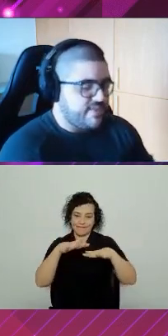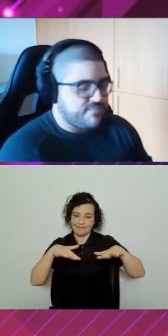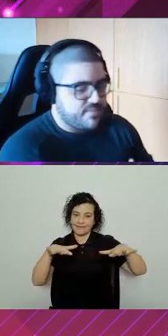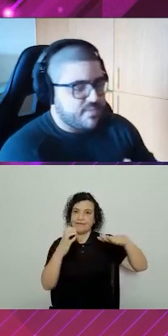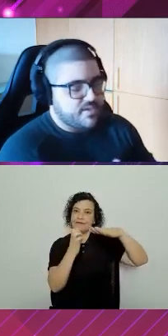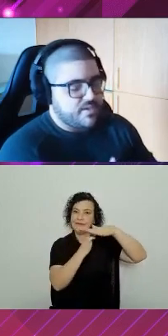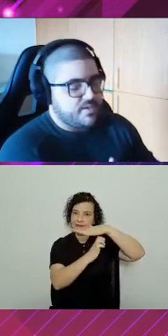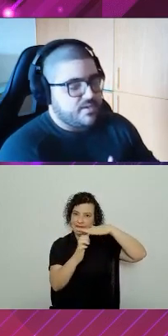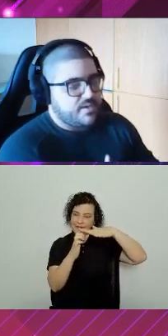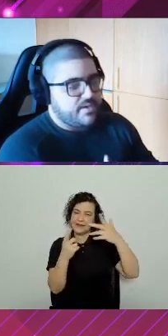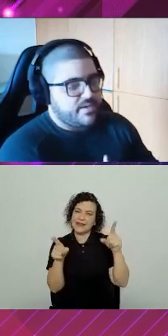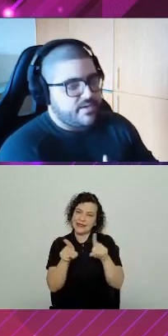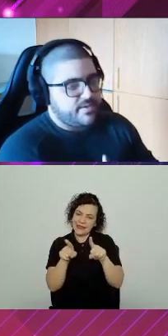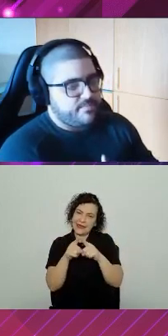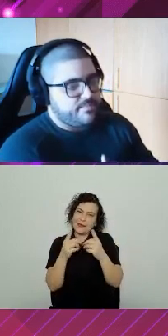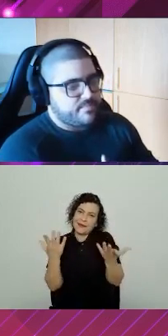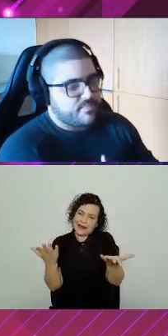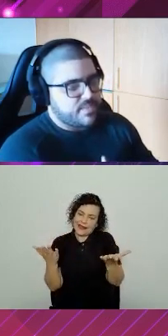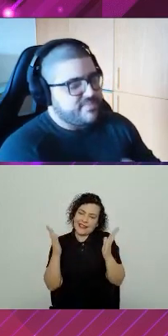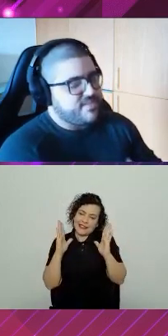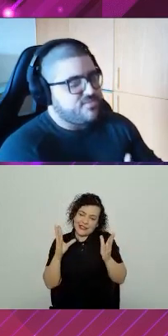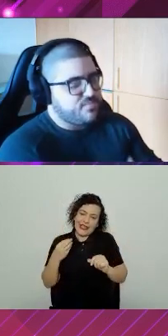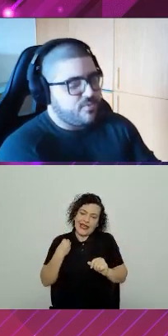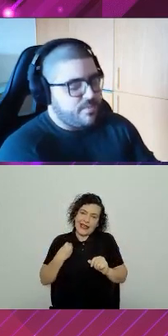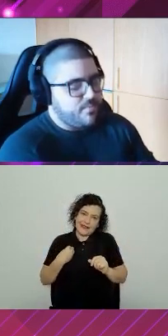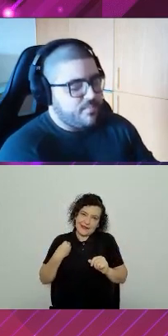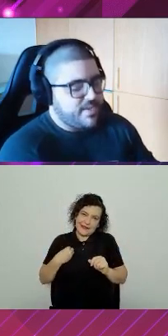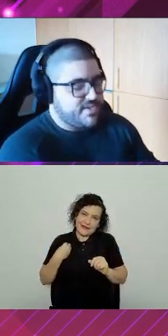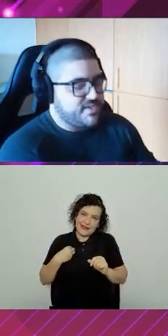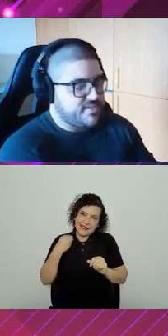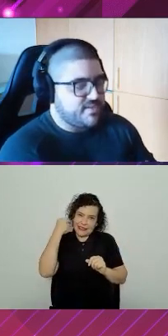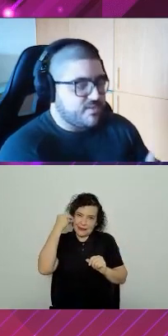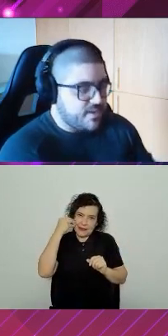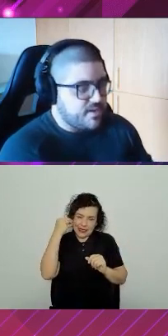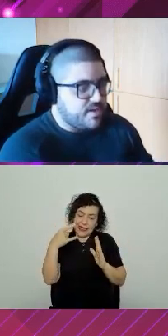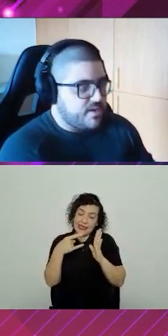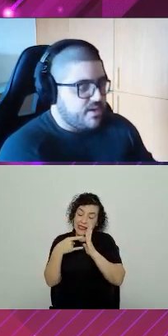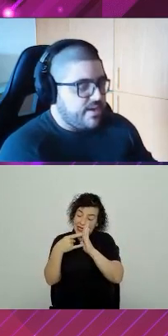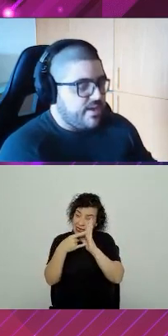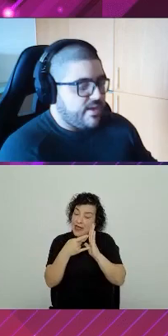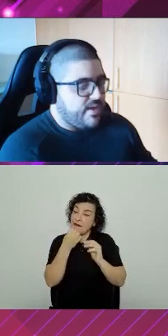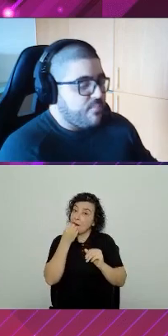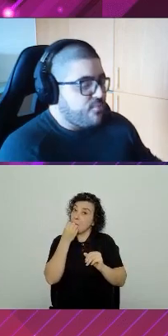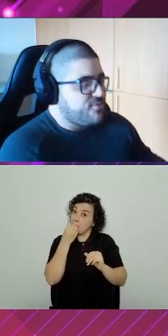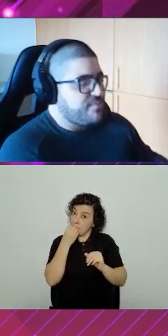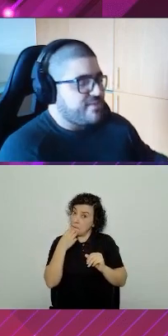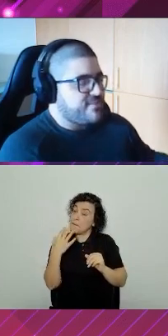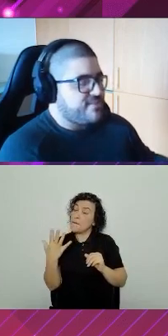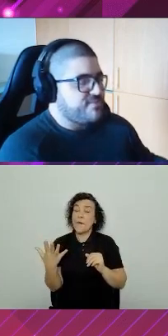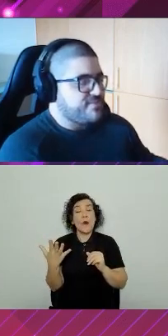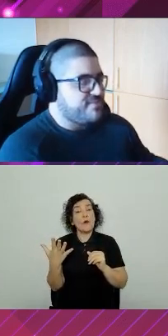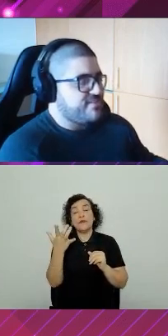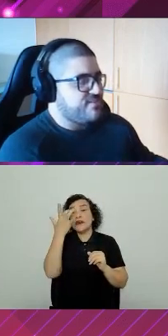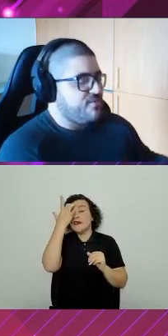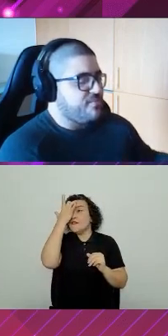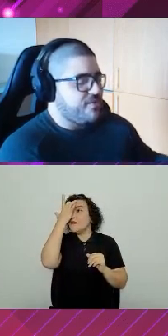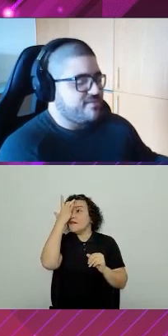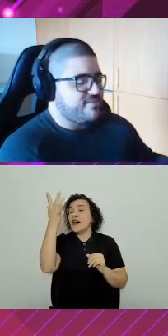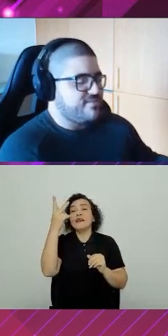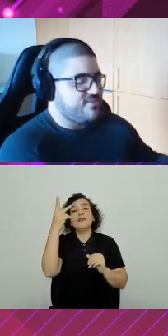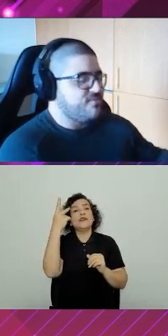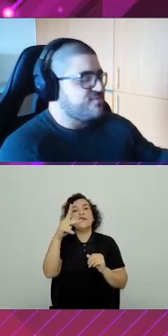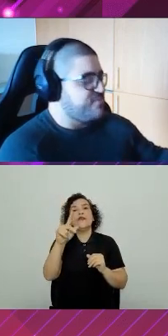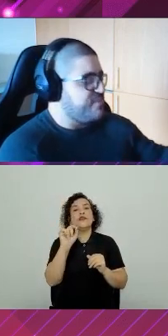gente que é dev também sente um pouco, é bom para a gente, que seria o quê? É muito mais fácil você fazer um